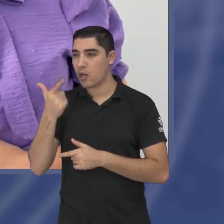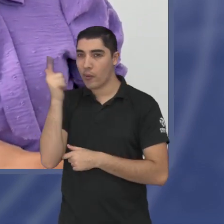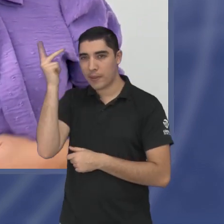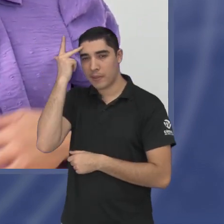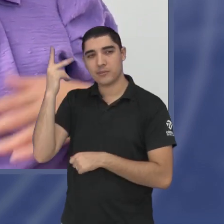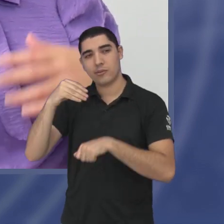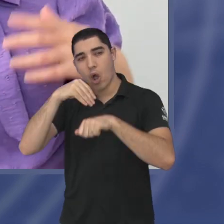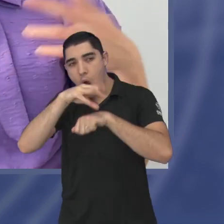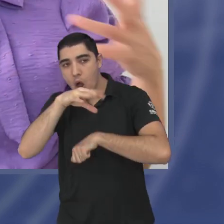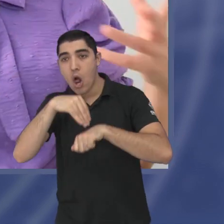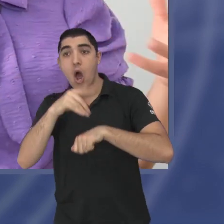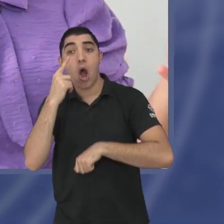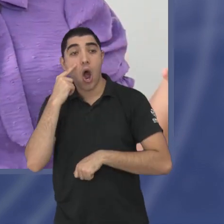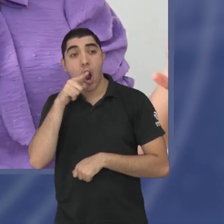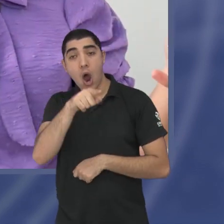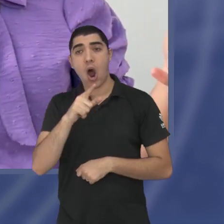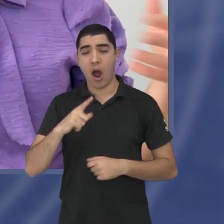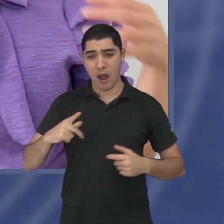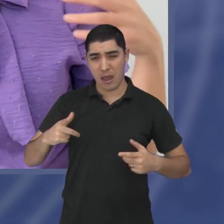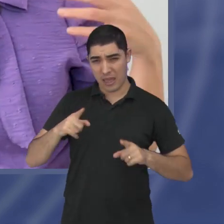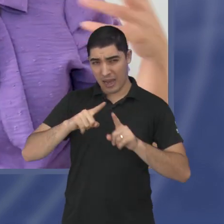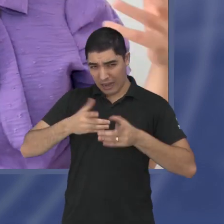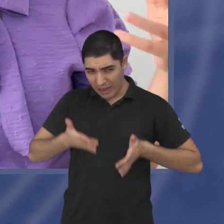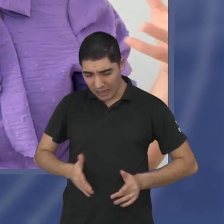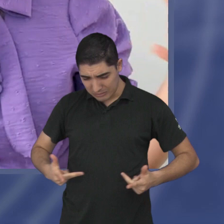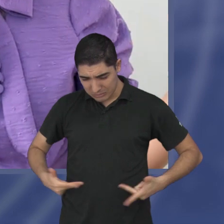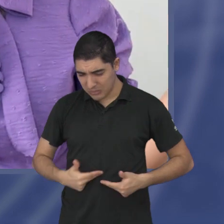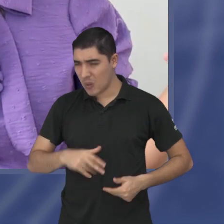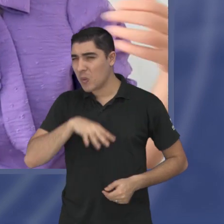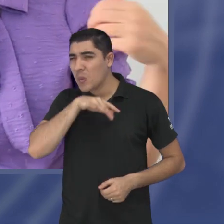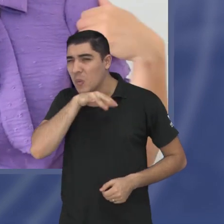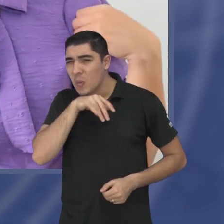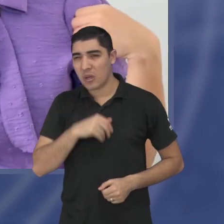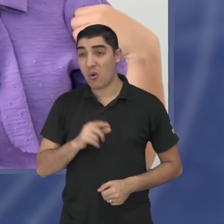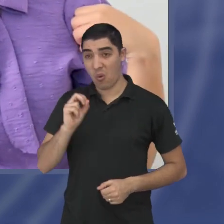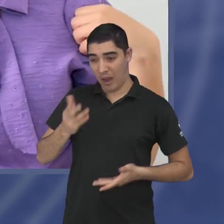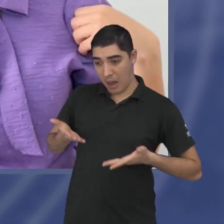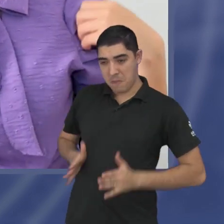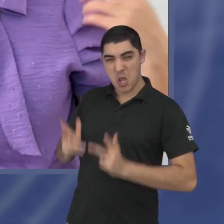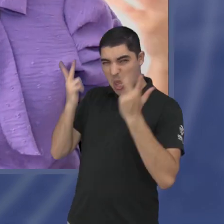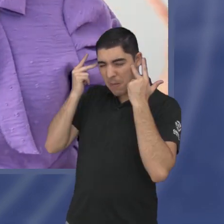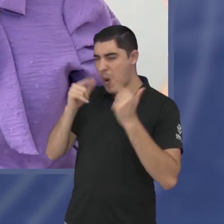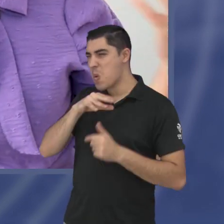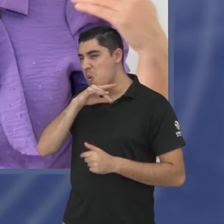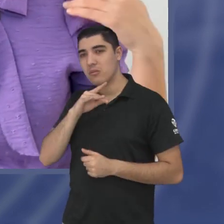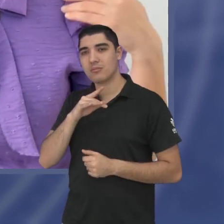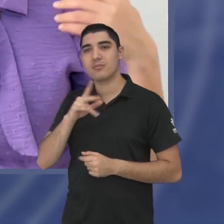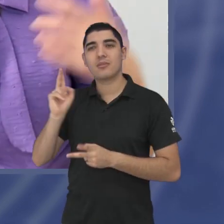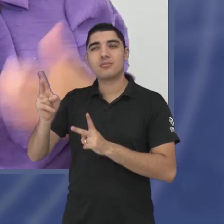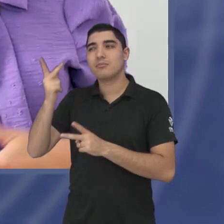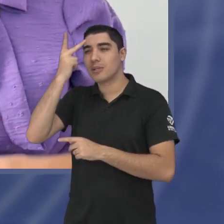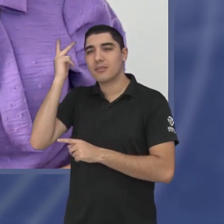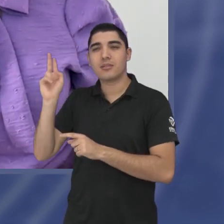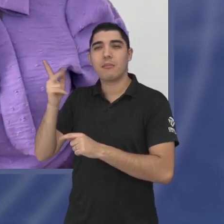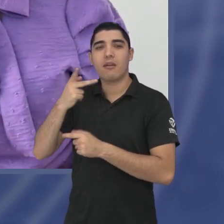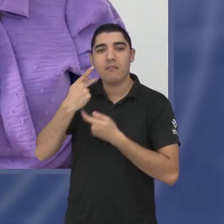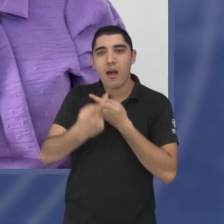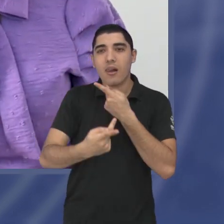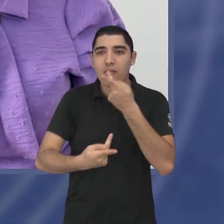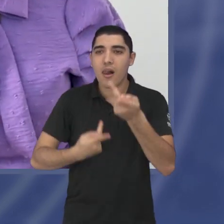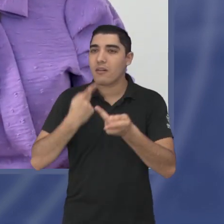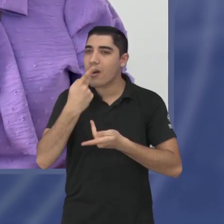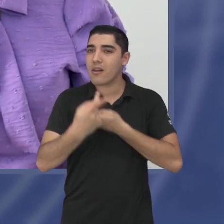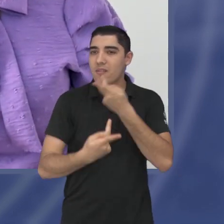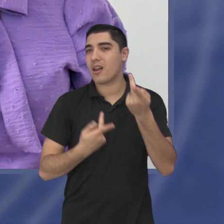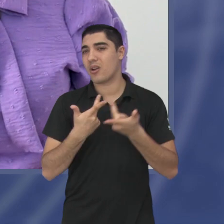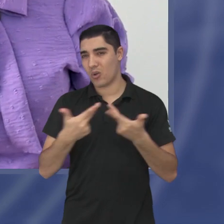diversas observações. Olha, até mesmo do tipo de parto, parto cesariano é ruim ou vice-versa. Então, entender